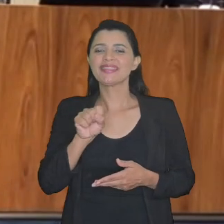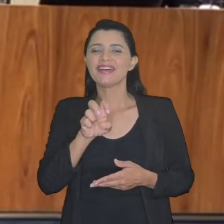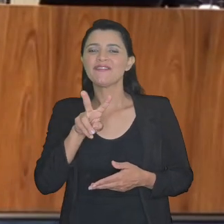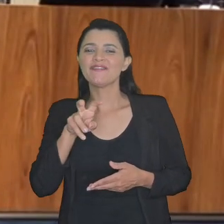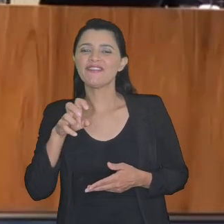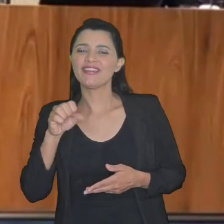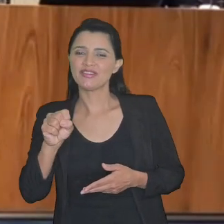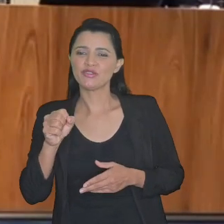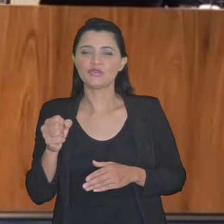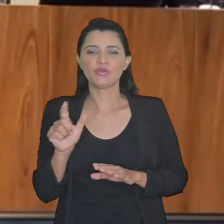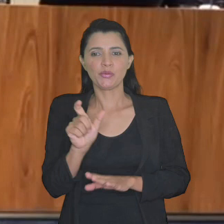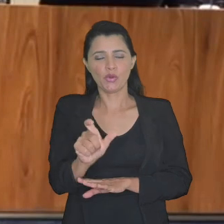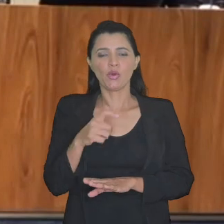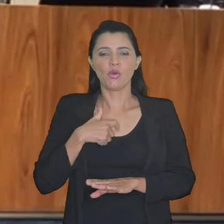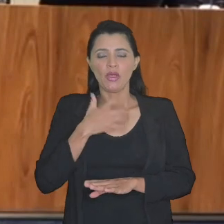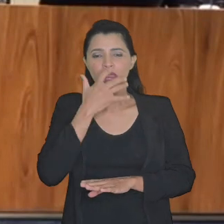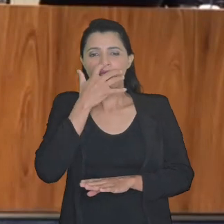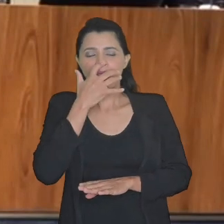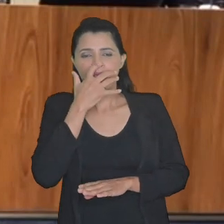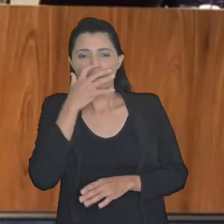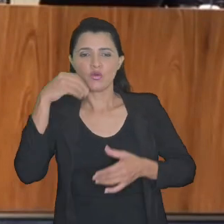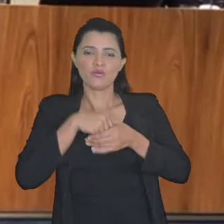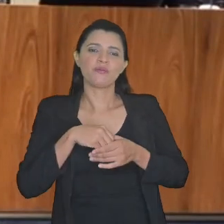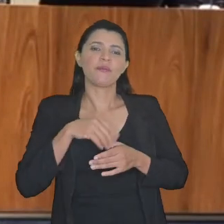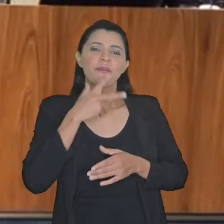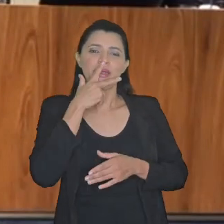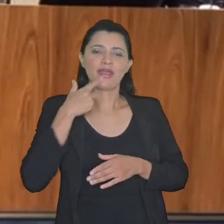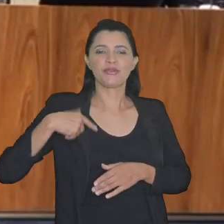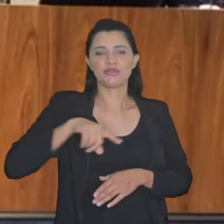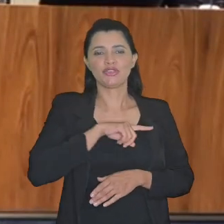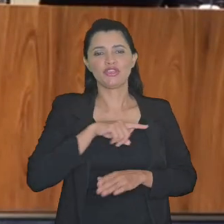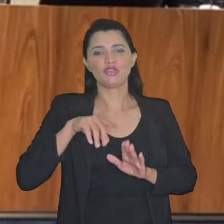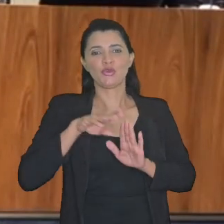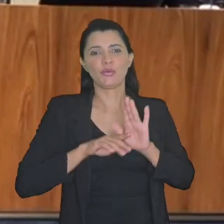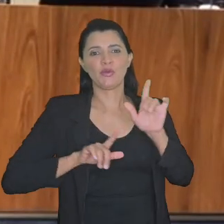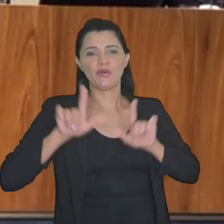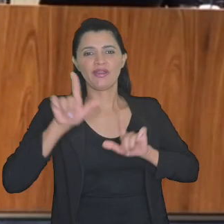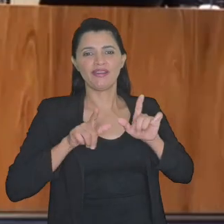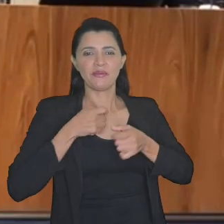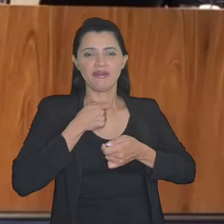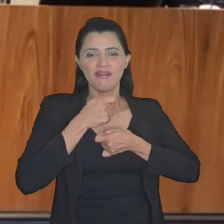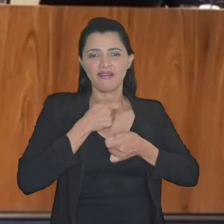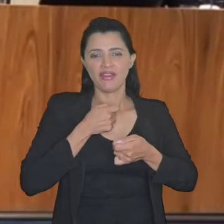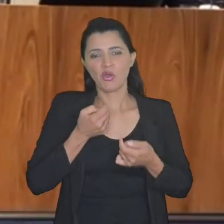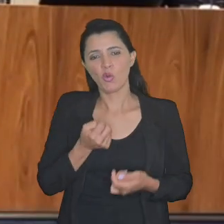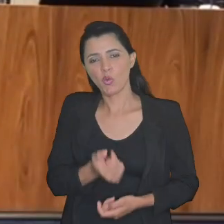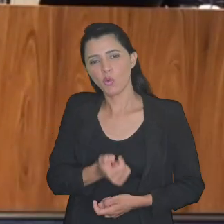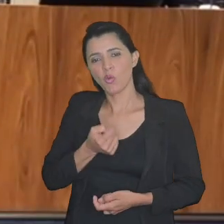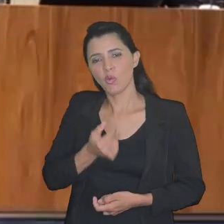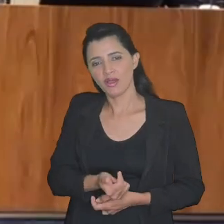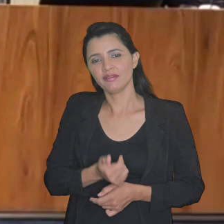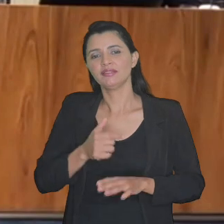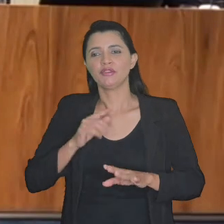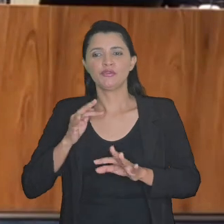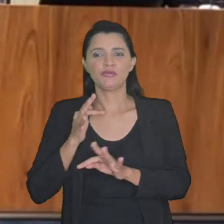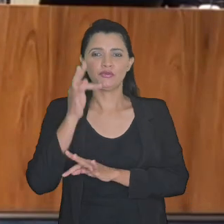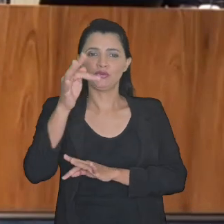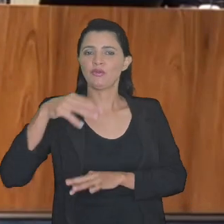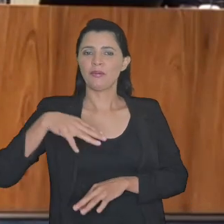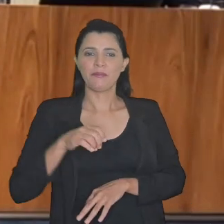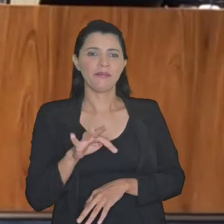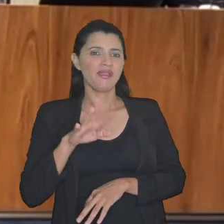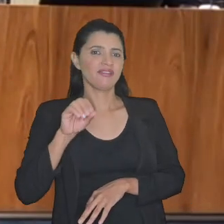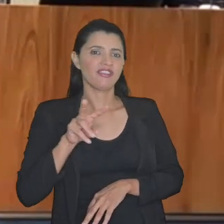metaverso um pouco demais eu já estou aqui adaptando para ser um programa de tv quase mas no